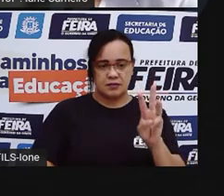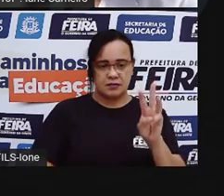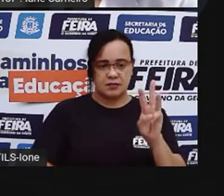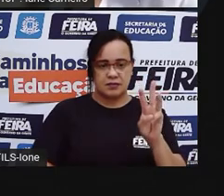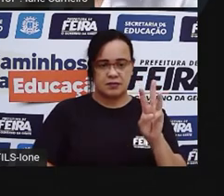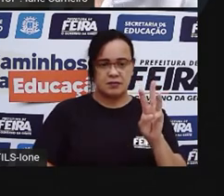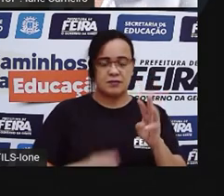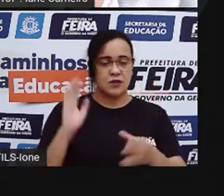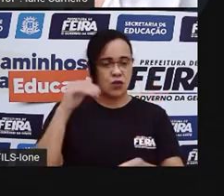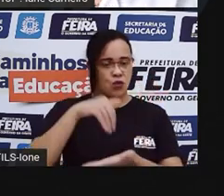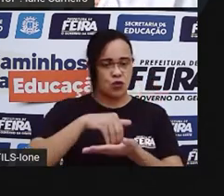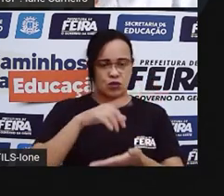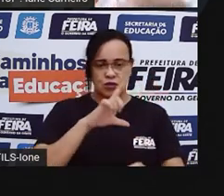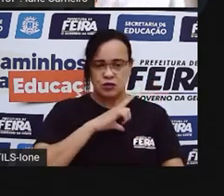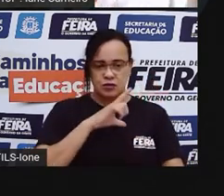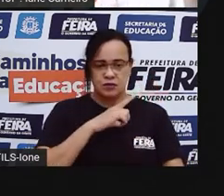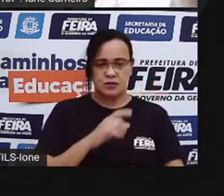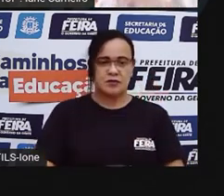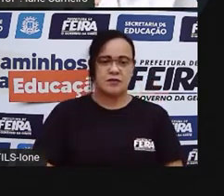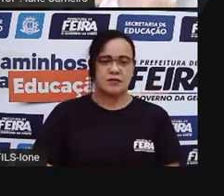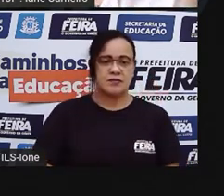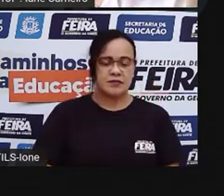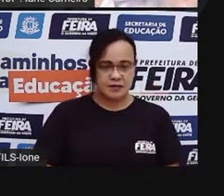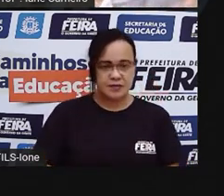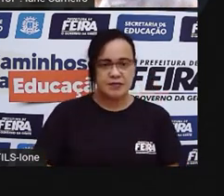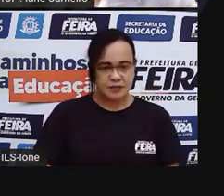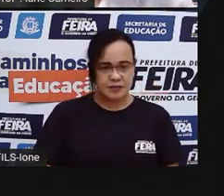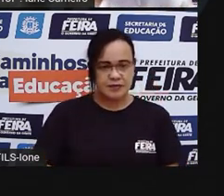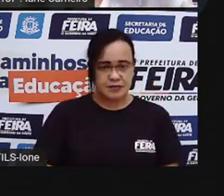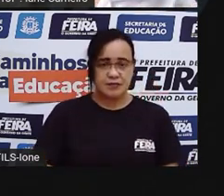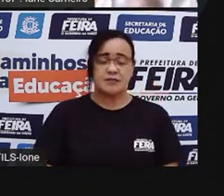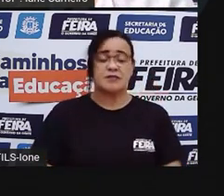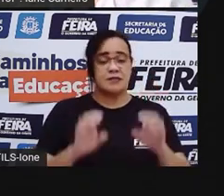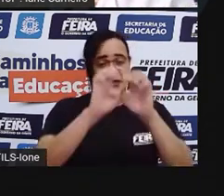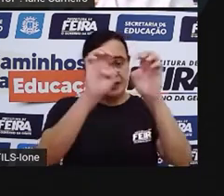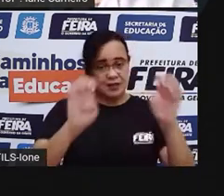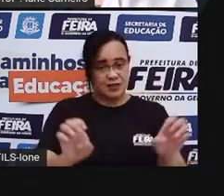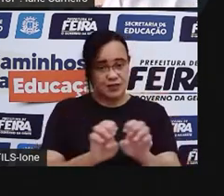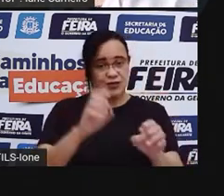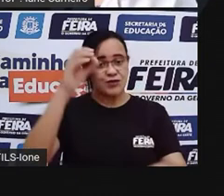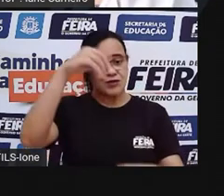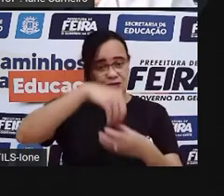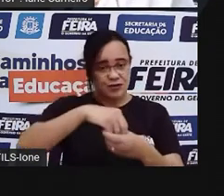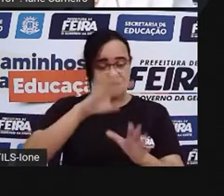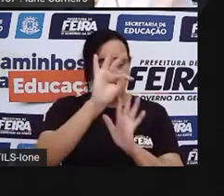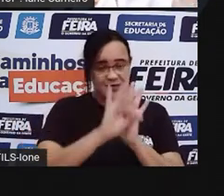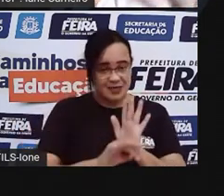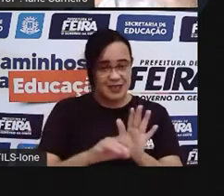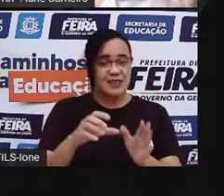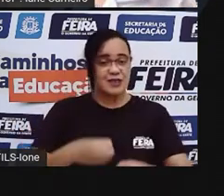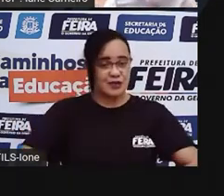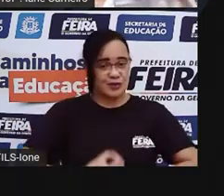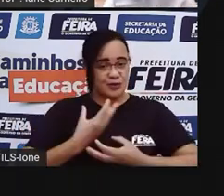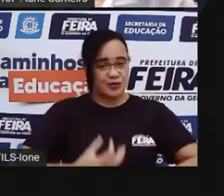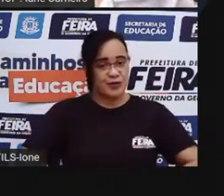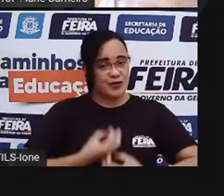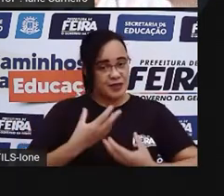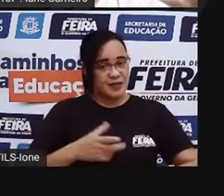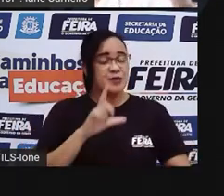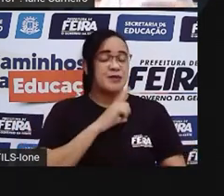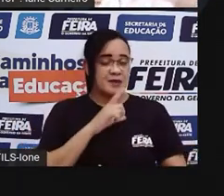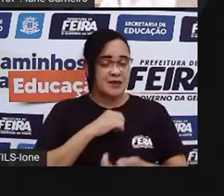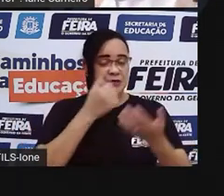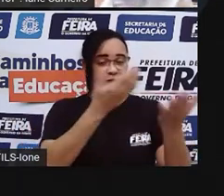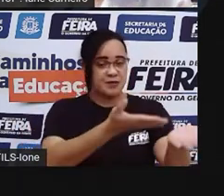Três Então a vai vendo Como ele foi brincando Até com a estrutura Do próprio poema Né? Para não só ter esse